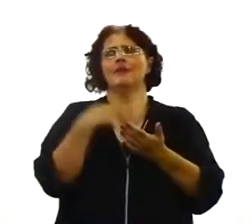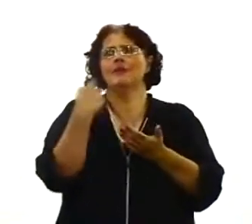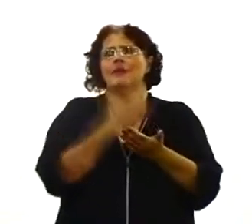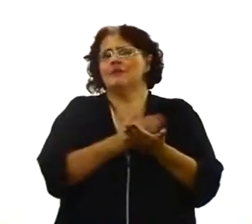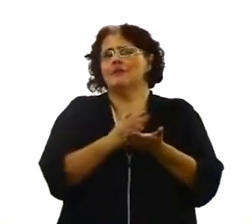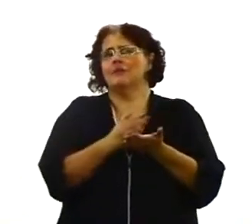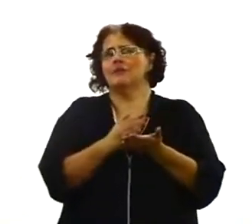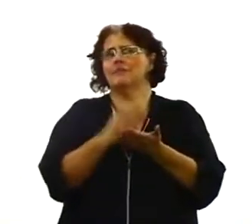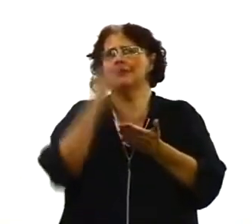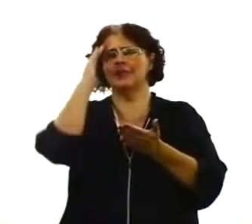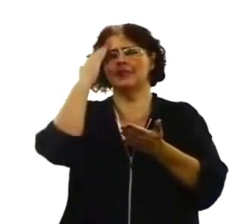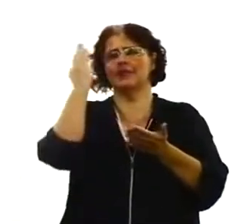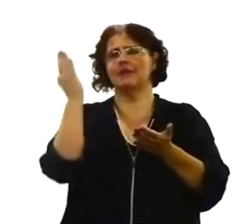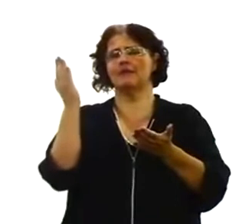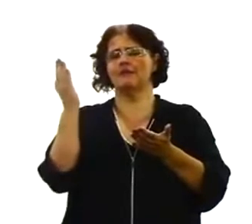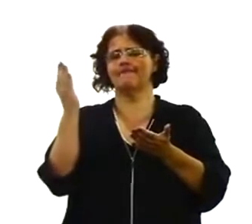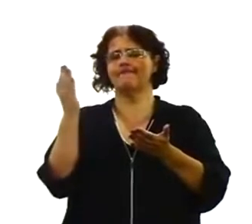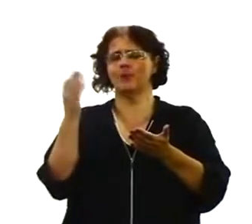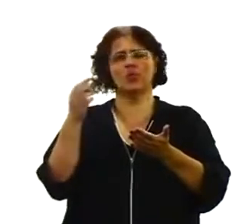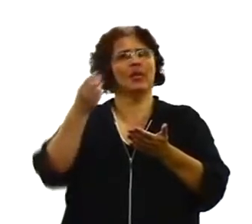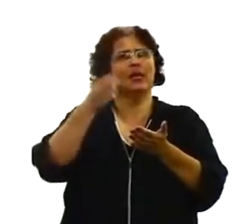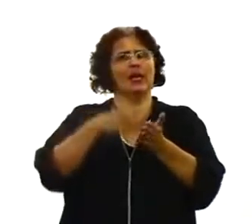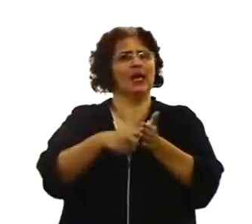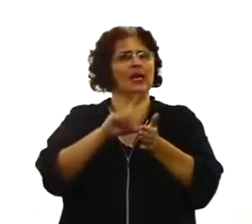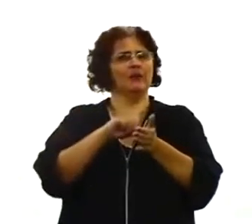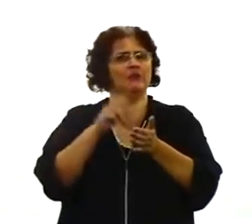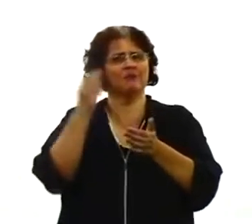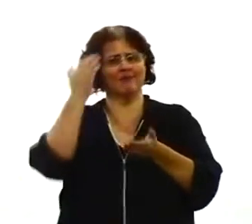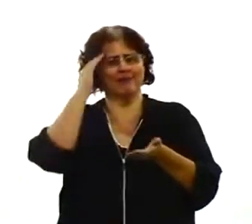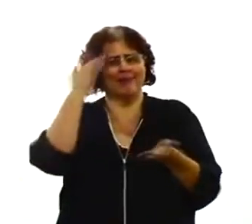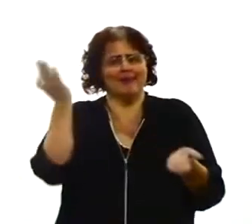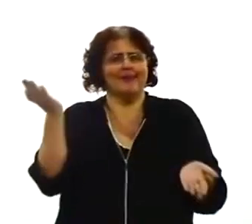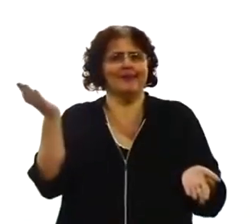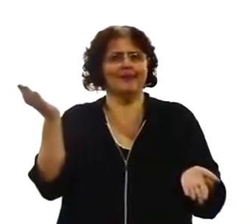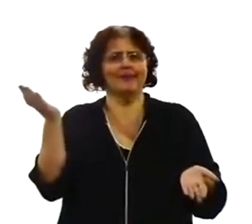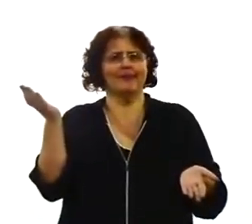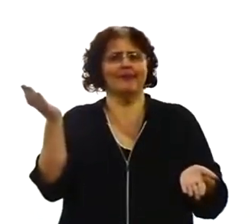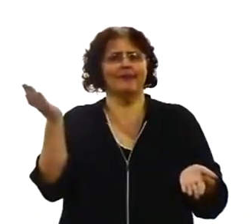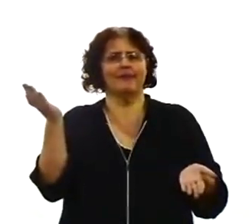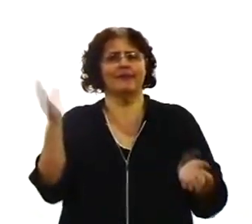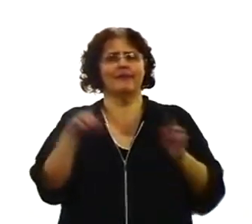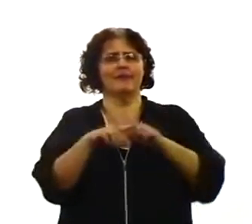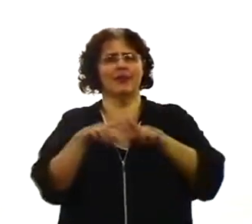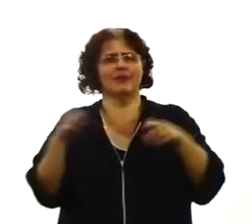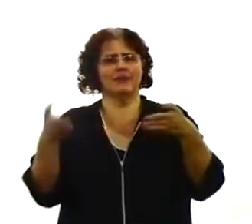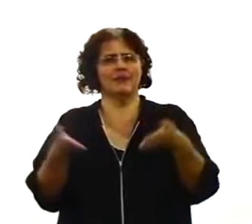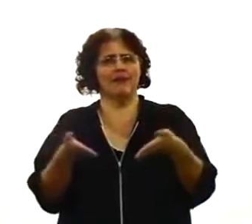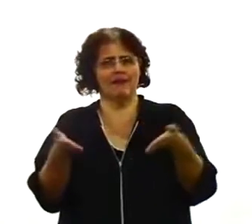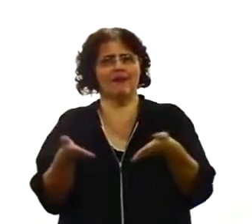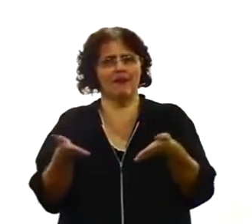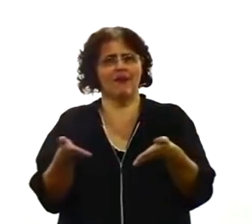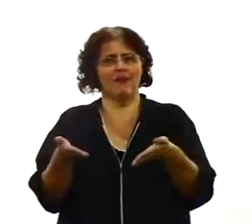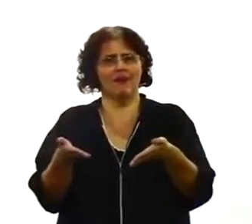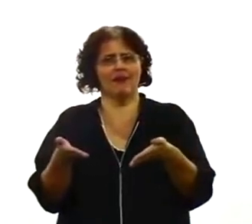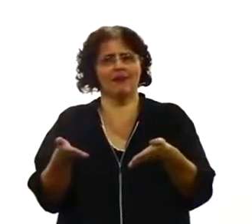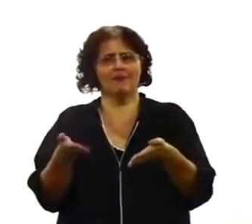antes. Eu estou entendendo que tem um mundo além desse que eu estou vendo. Eu estou